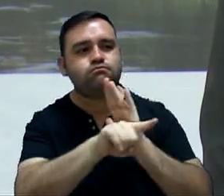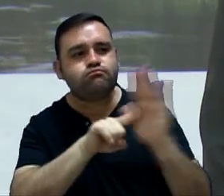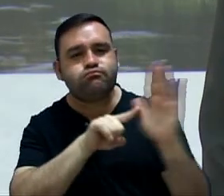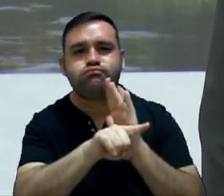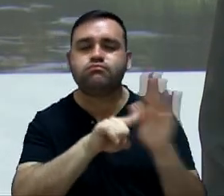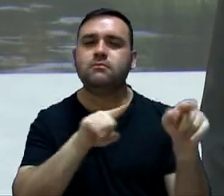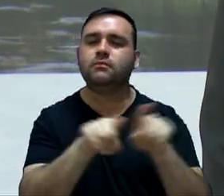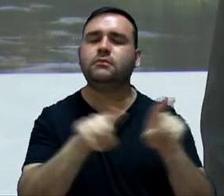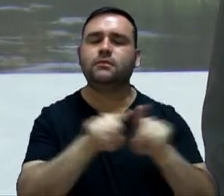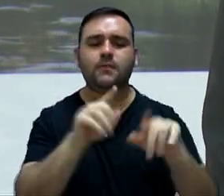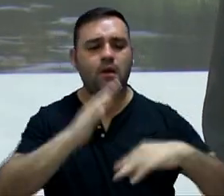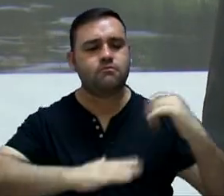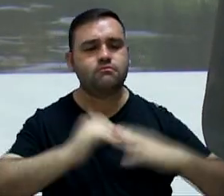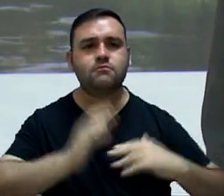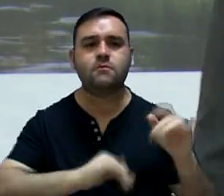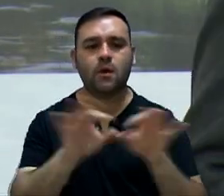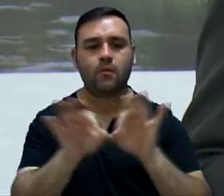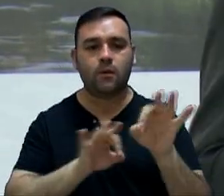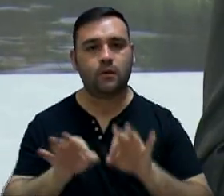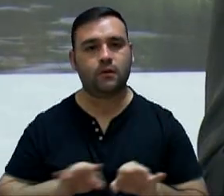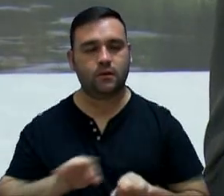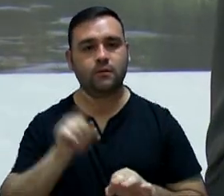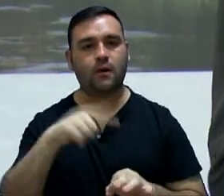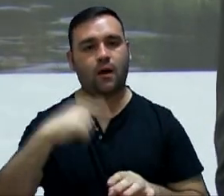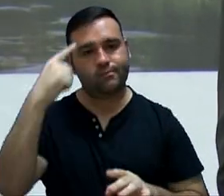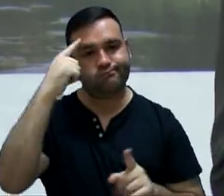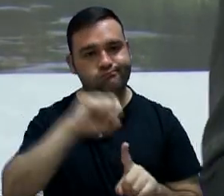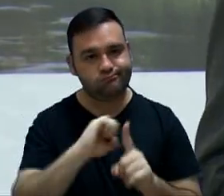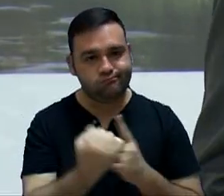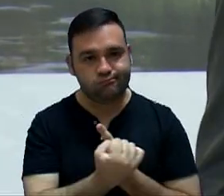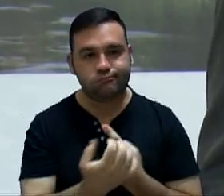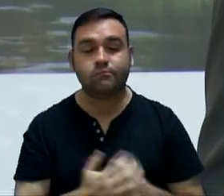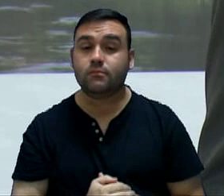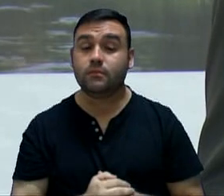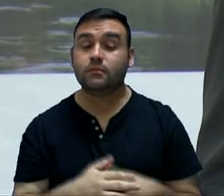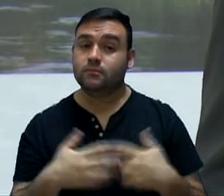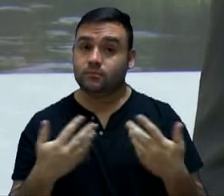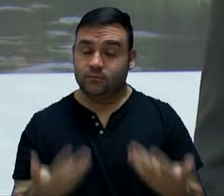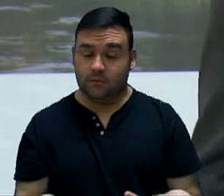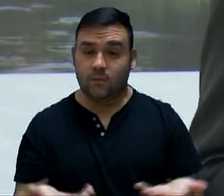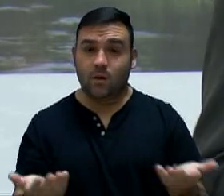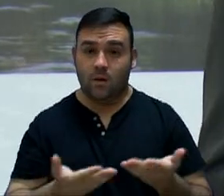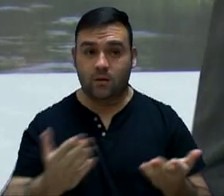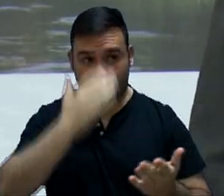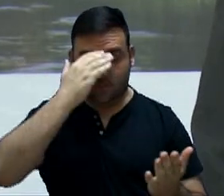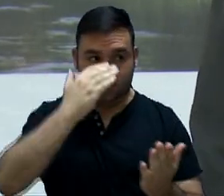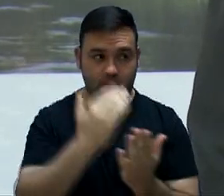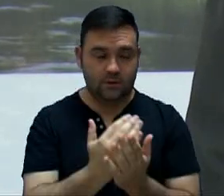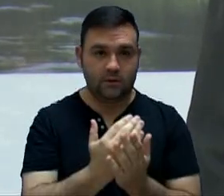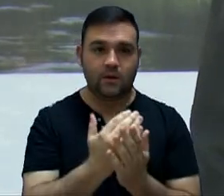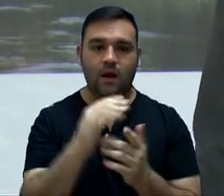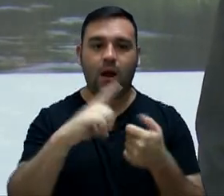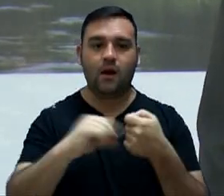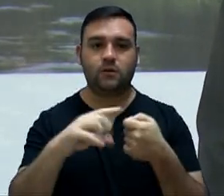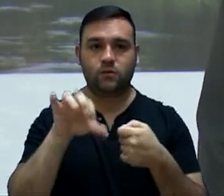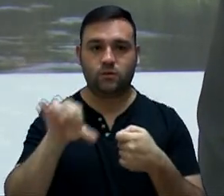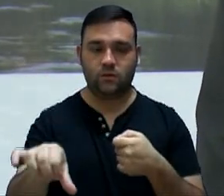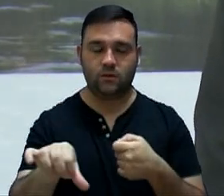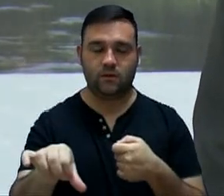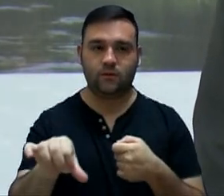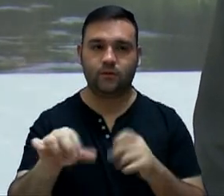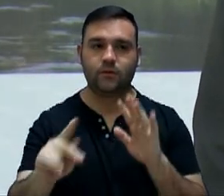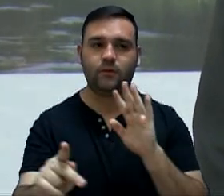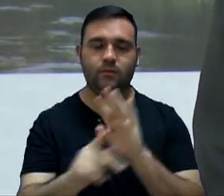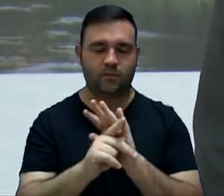e projetos públicos de interesse social. Assim, em atendimento ao artigo 9º